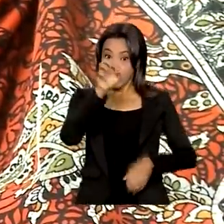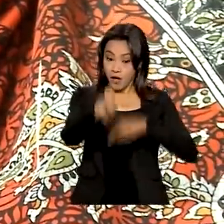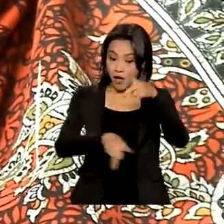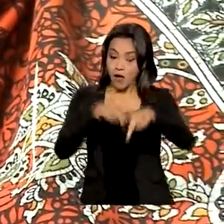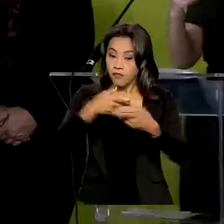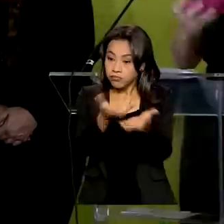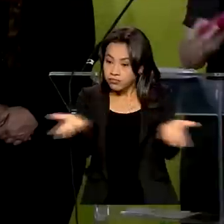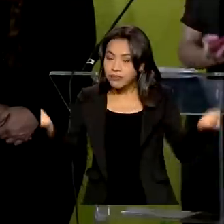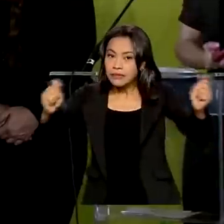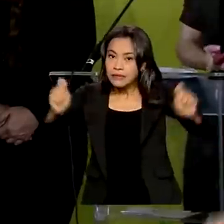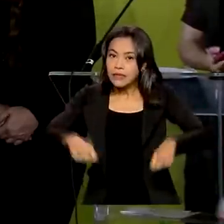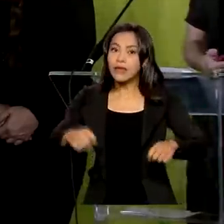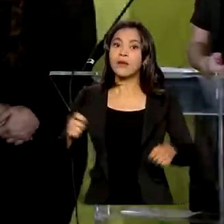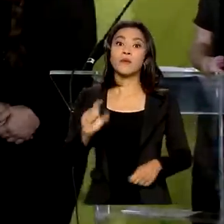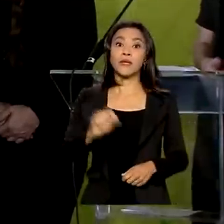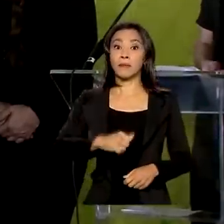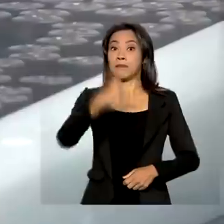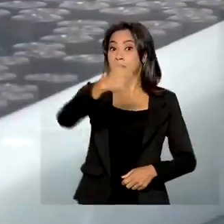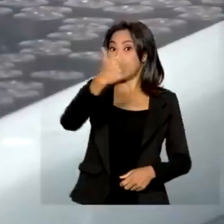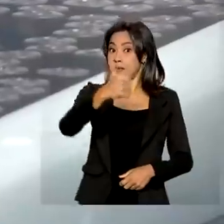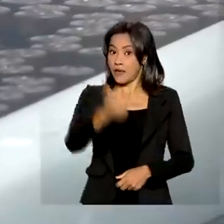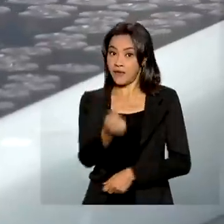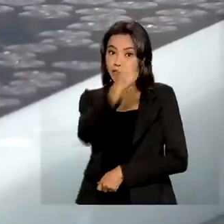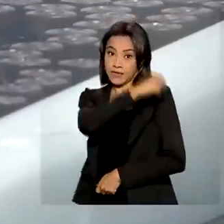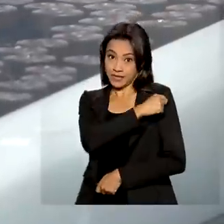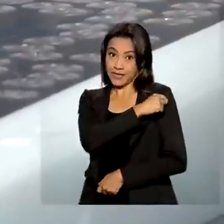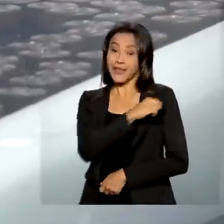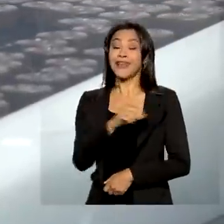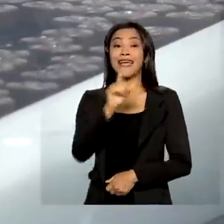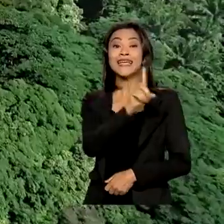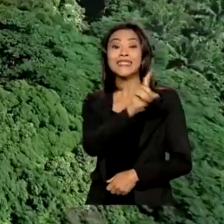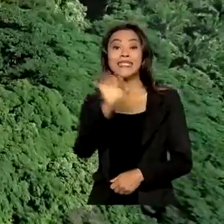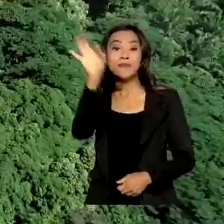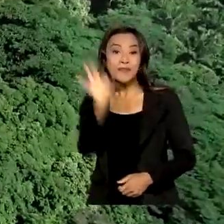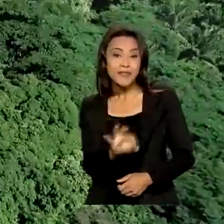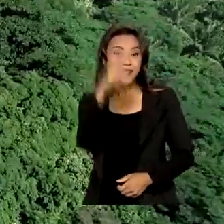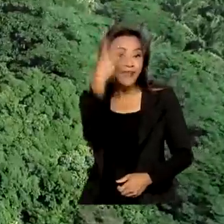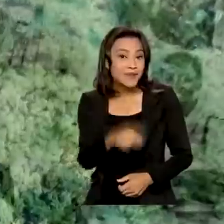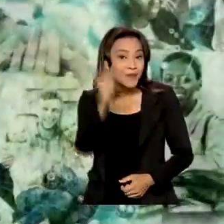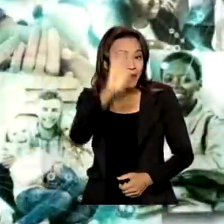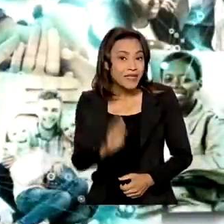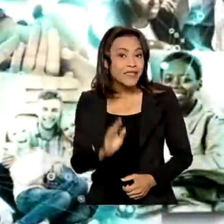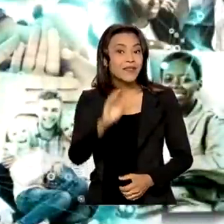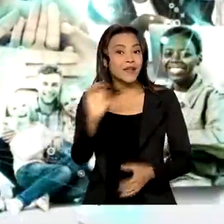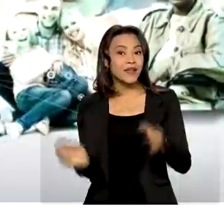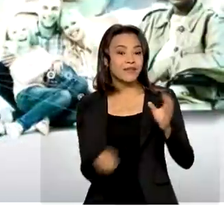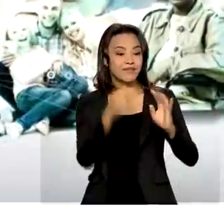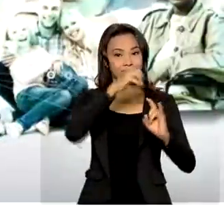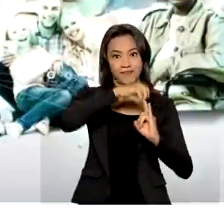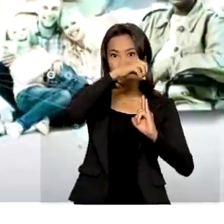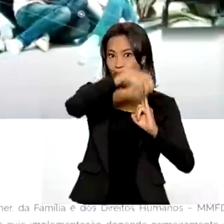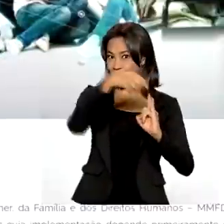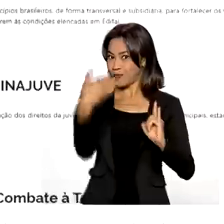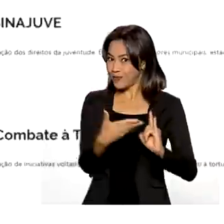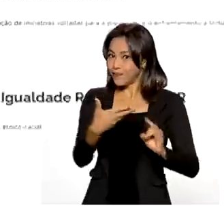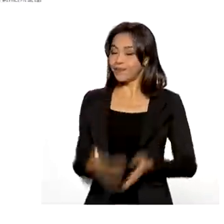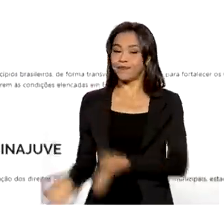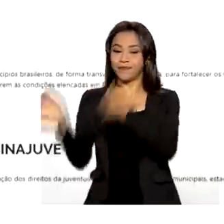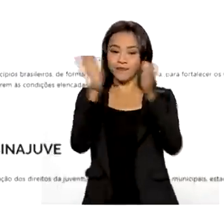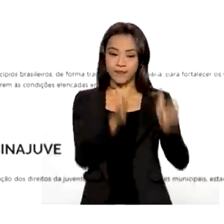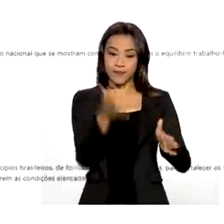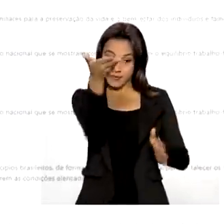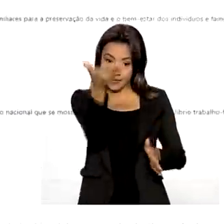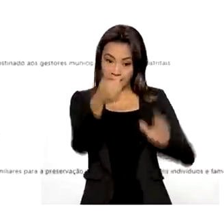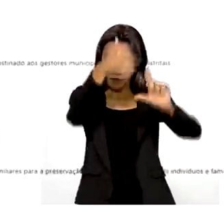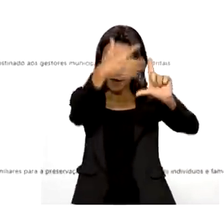imunizada com a primeira vacina 100% nacional produzida pela Fiocruz. E Rede de Proteção dos Direitos